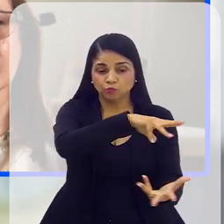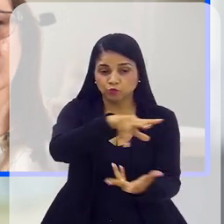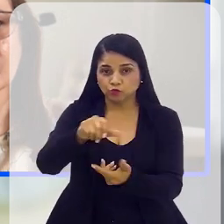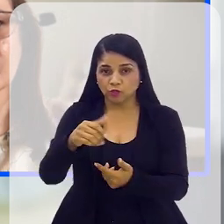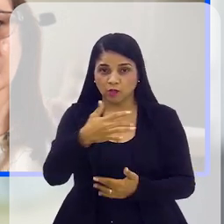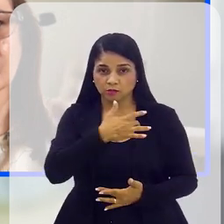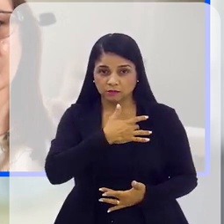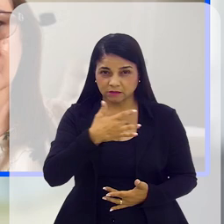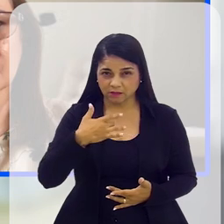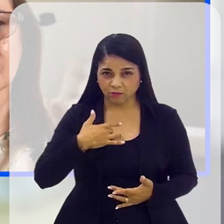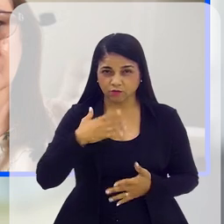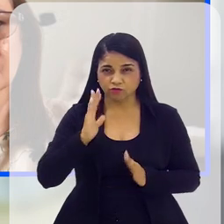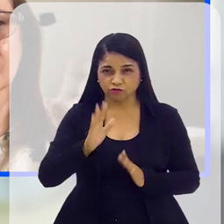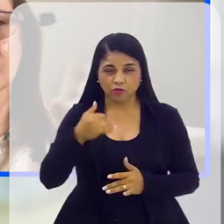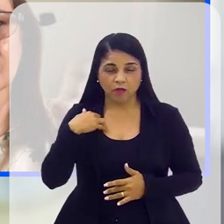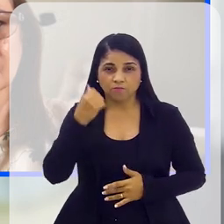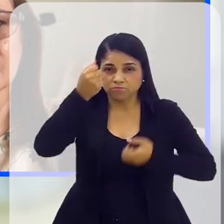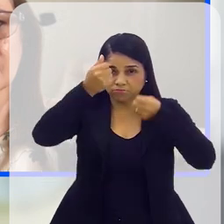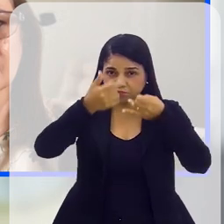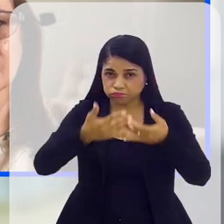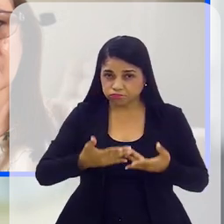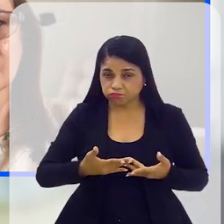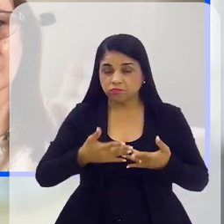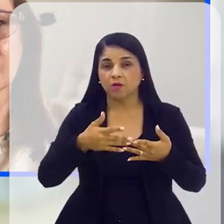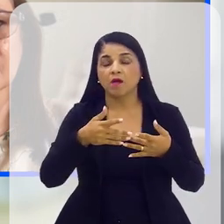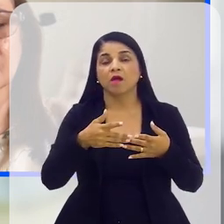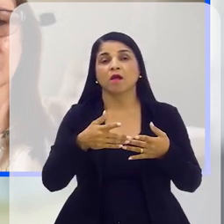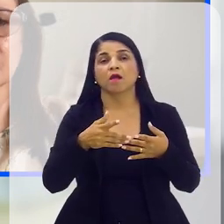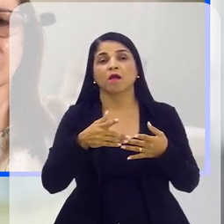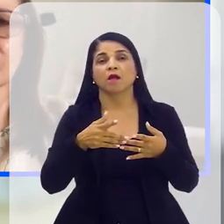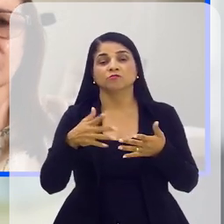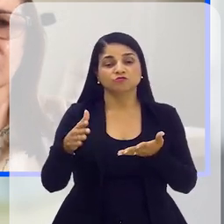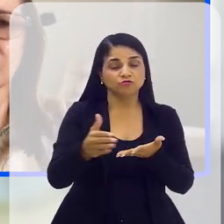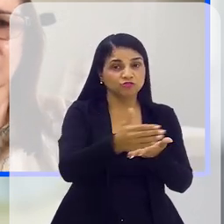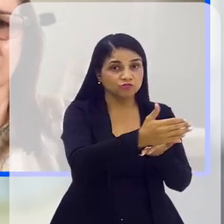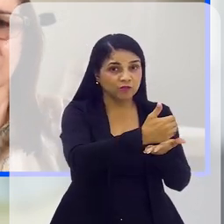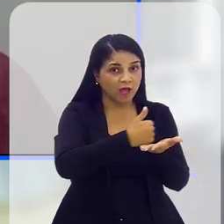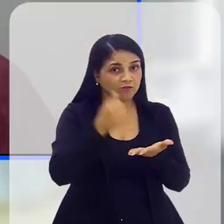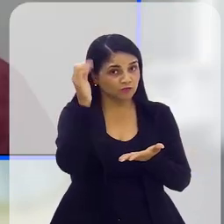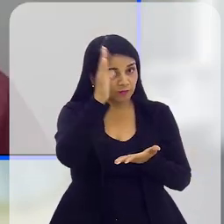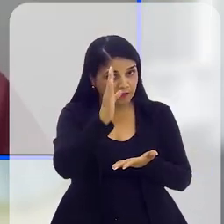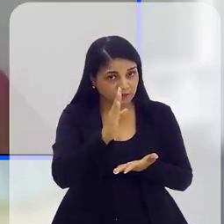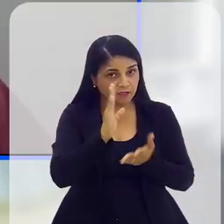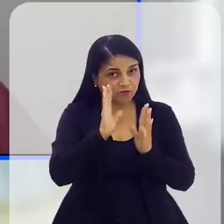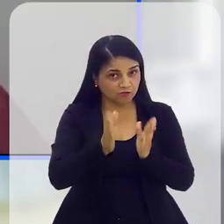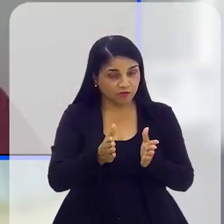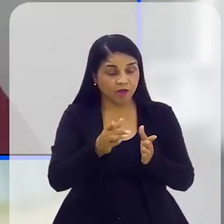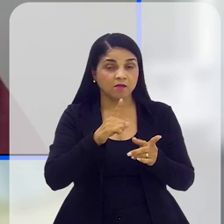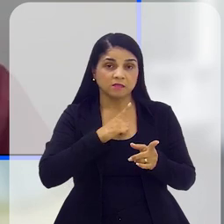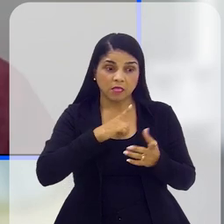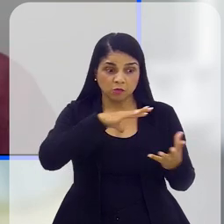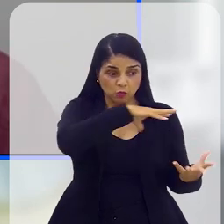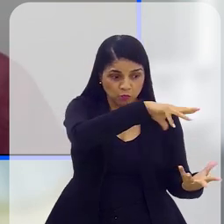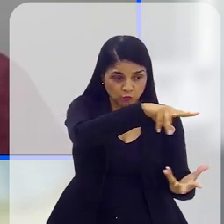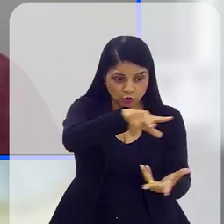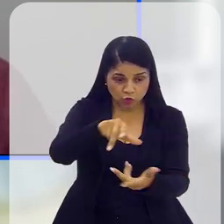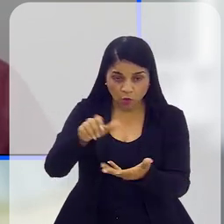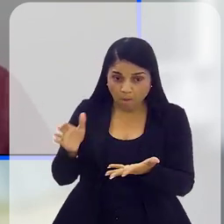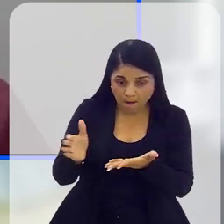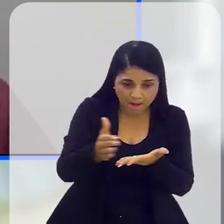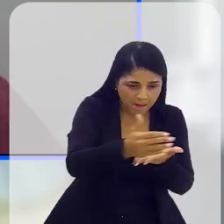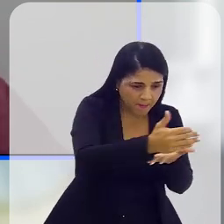você já falou, Flávia, sobre a questão dos dados brasileiros, mas os dados mundiais, obviamente, são muito maiores.